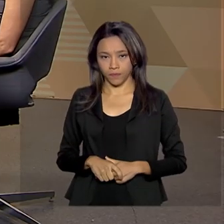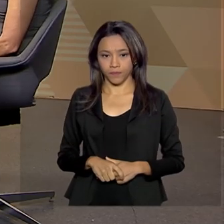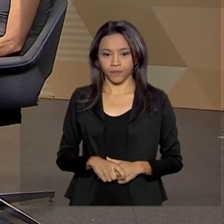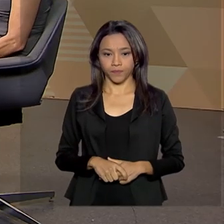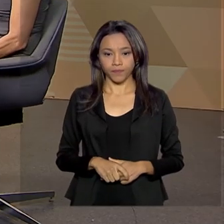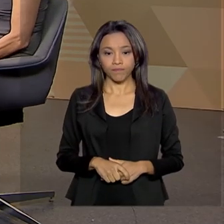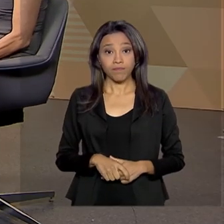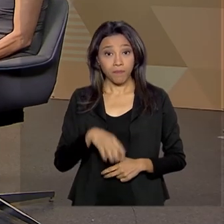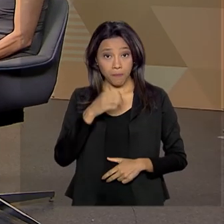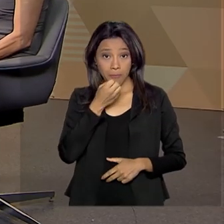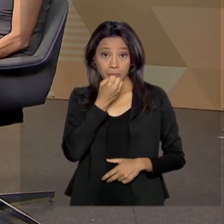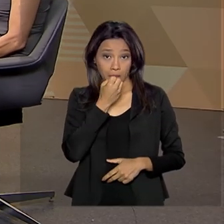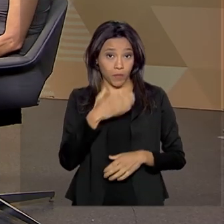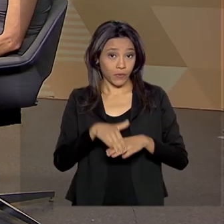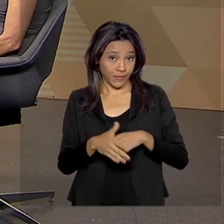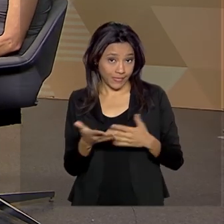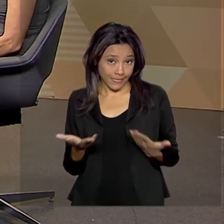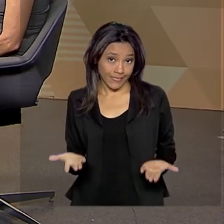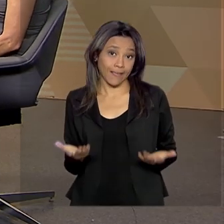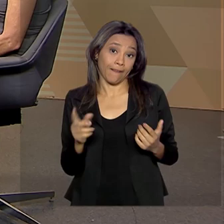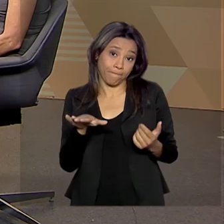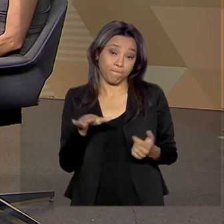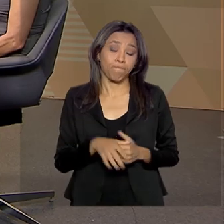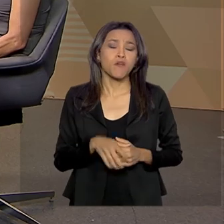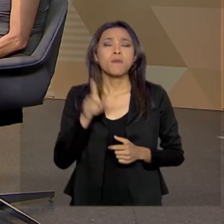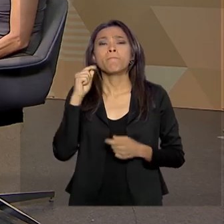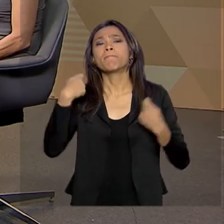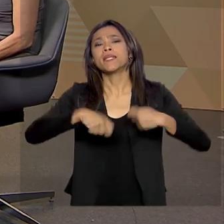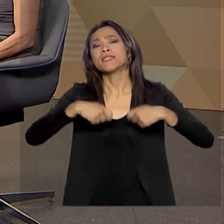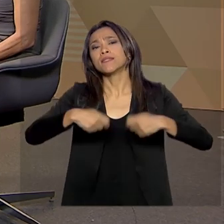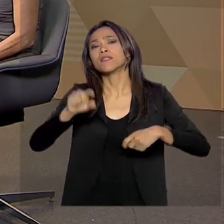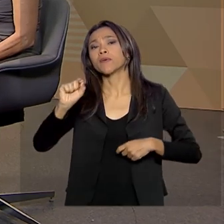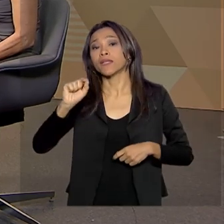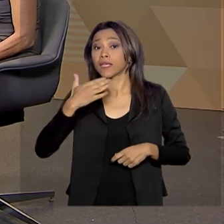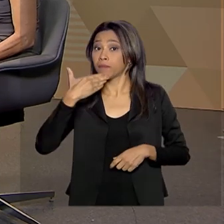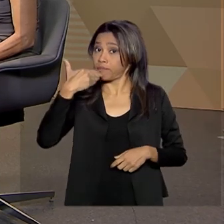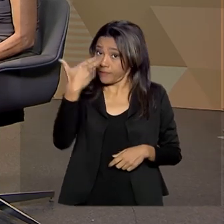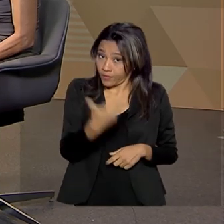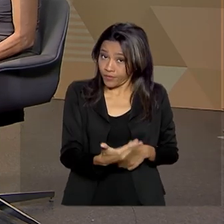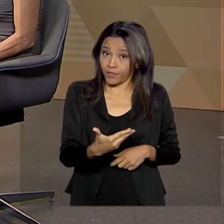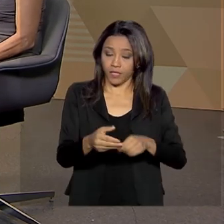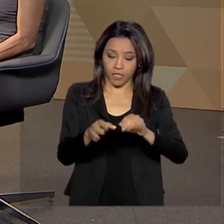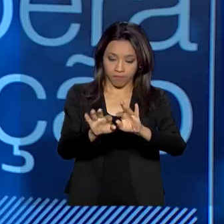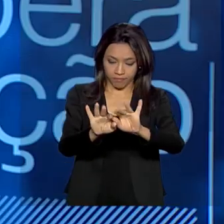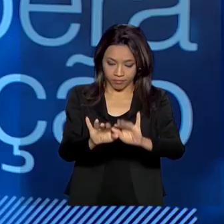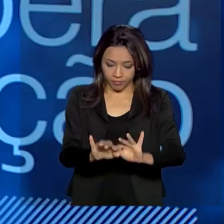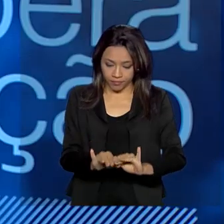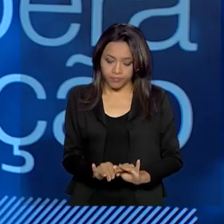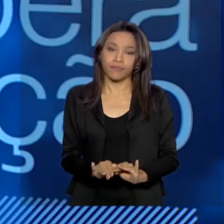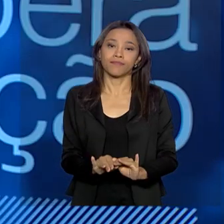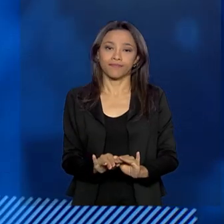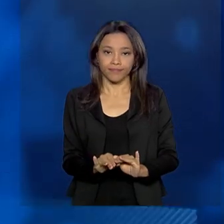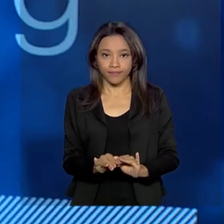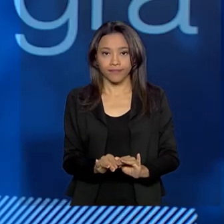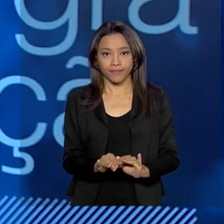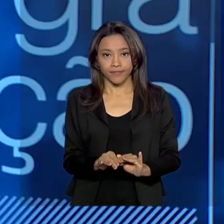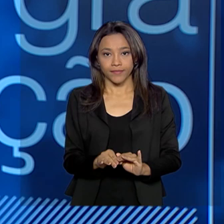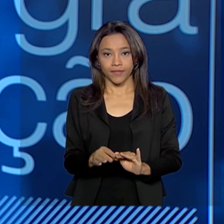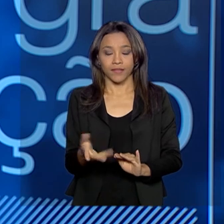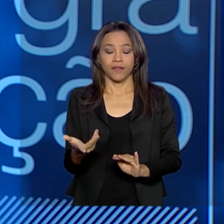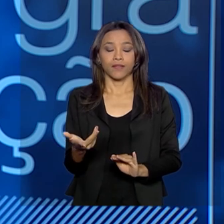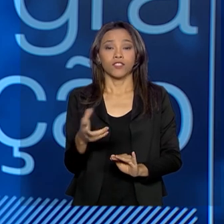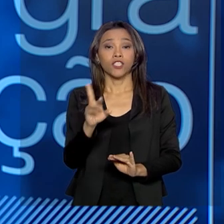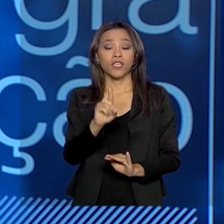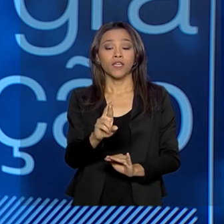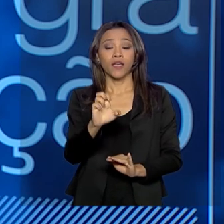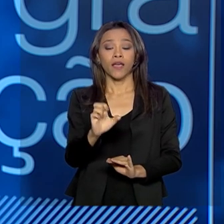Boa noite. O que é preciso, ele tem que pedir, ele tem que postular essa condição. Ele